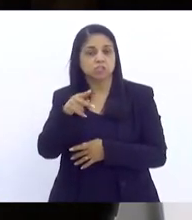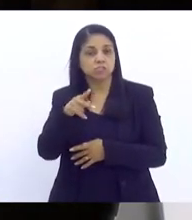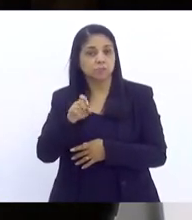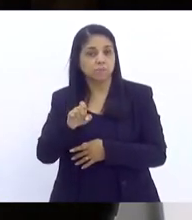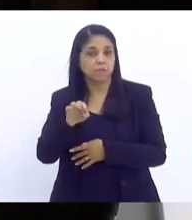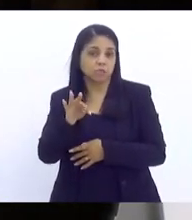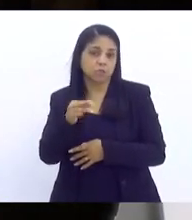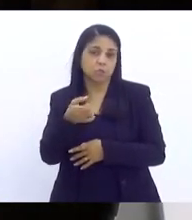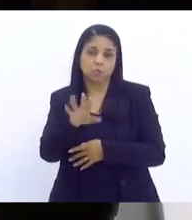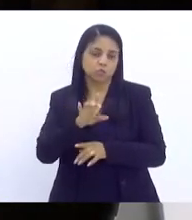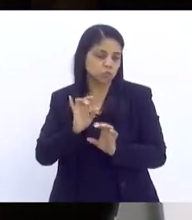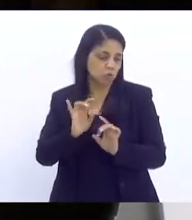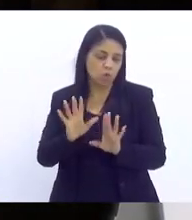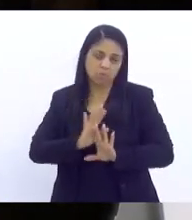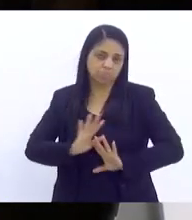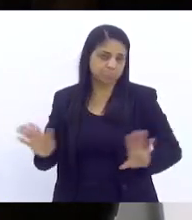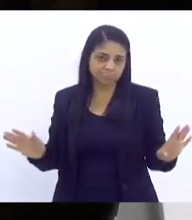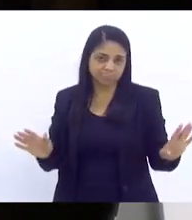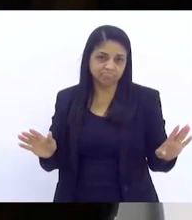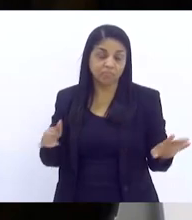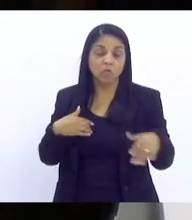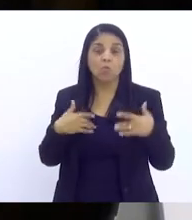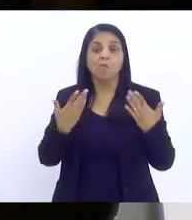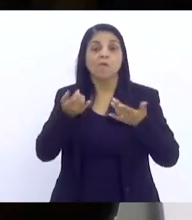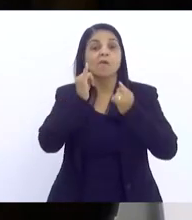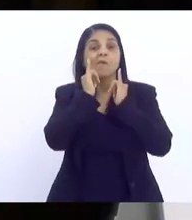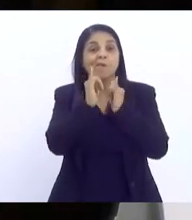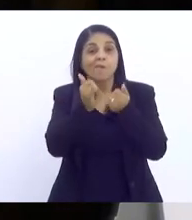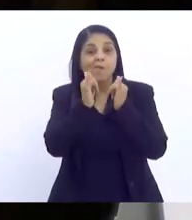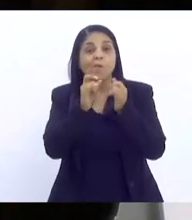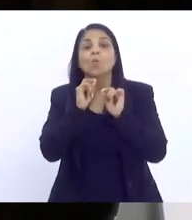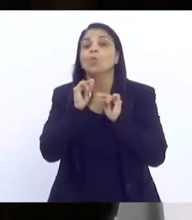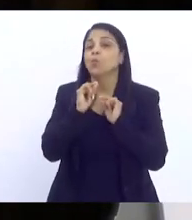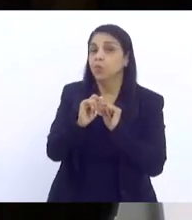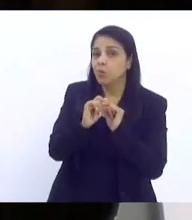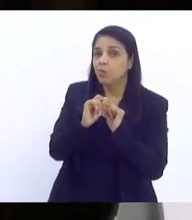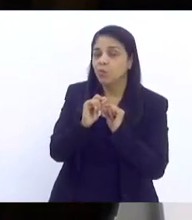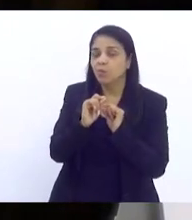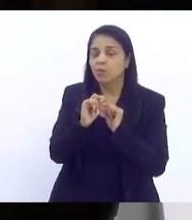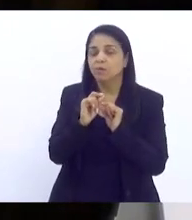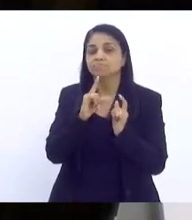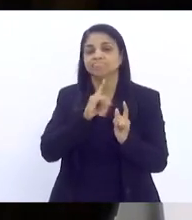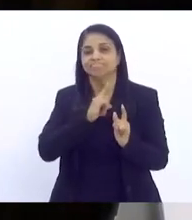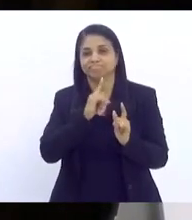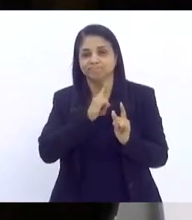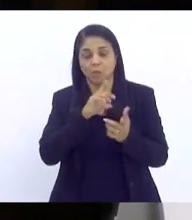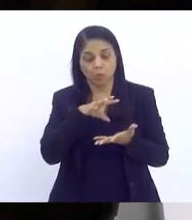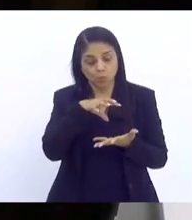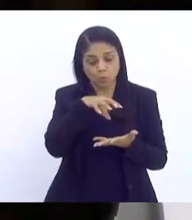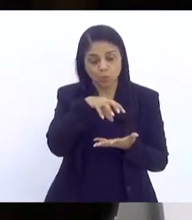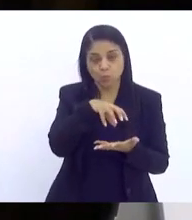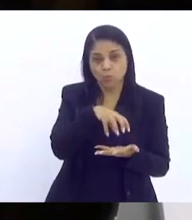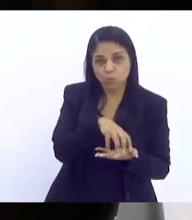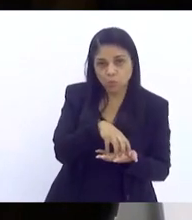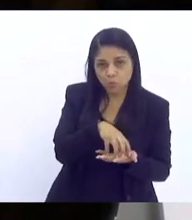alguma coisa assim. Então, o que eu estou querendo dizer? A gente tem um núcleo de